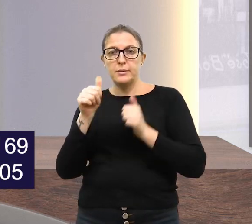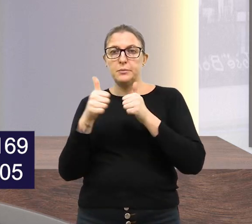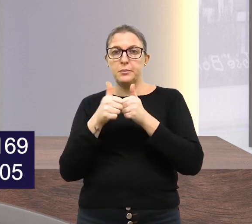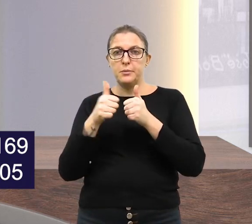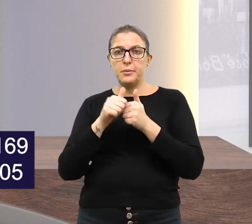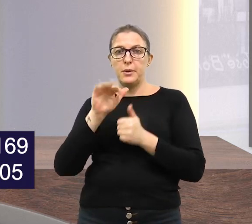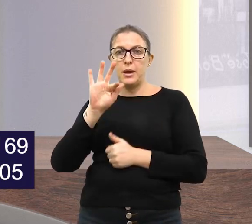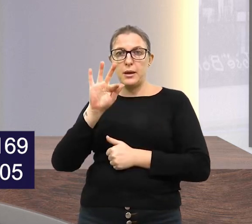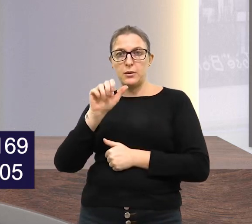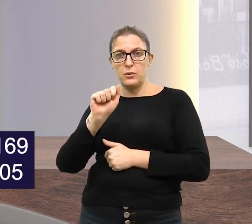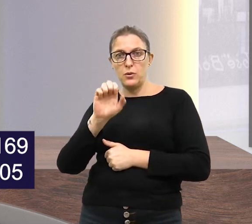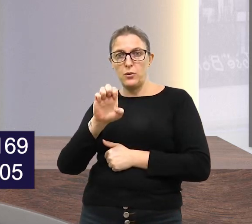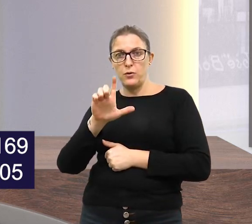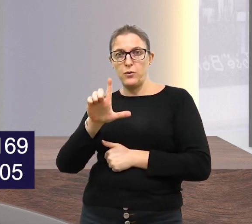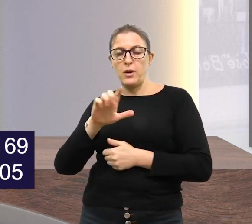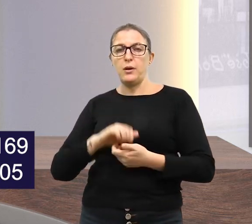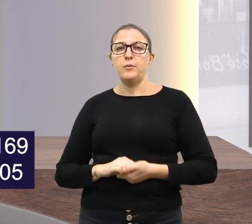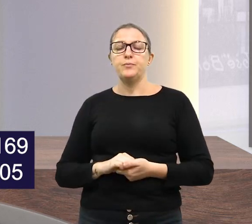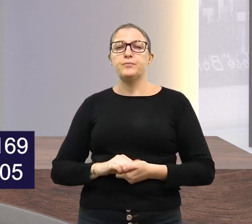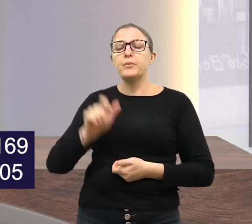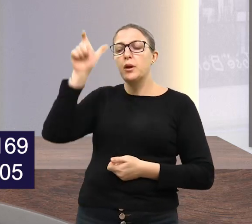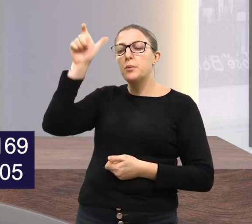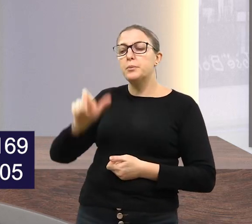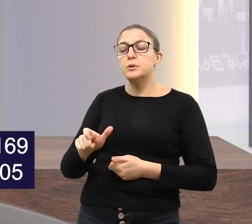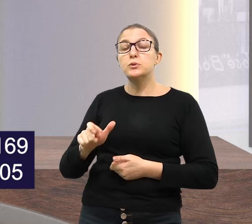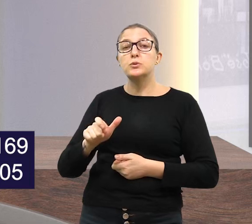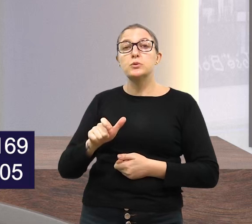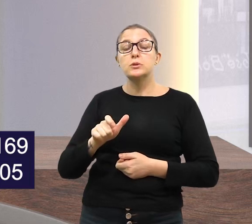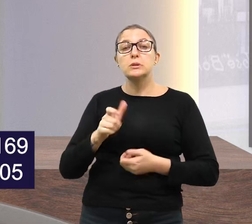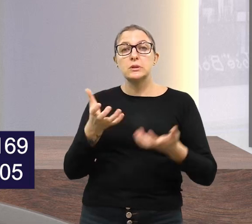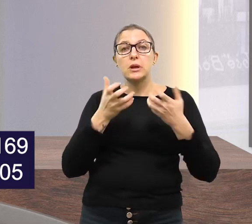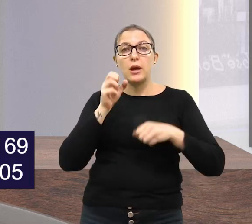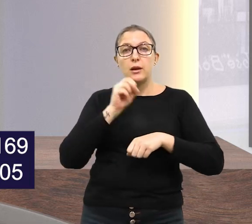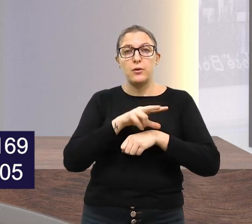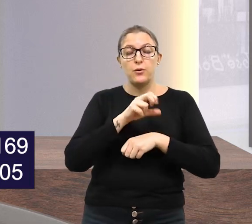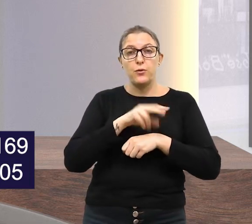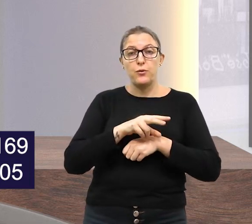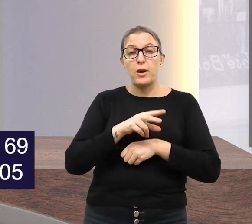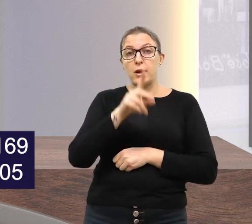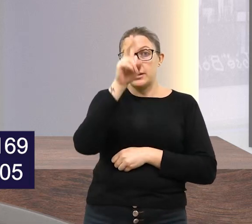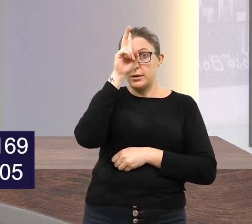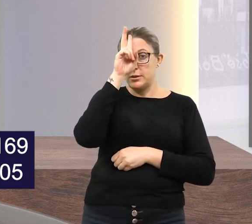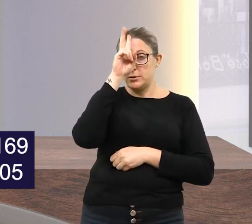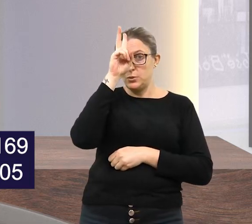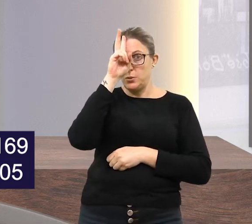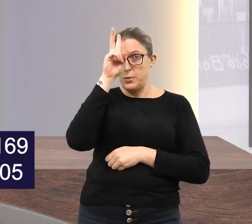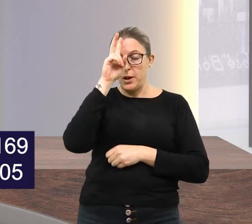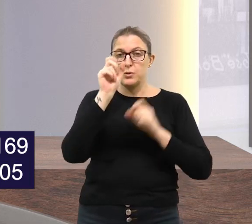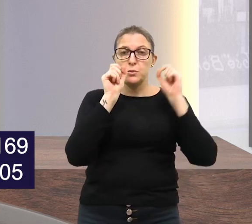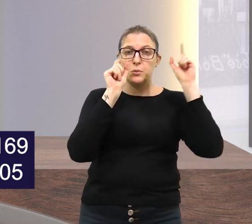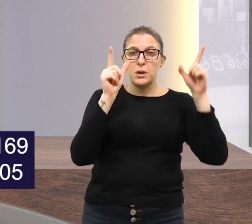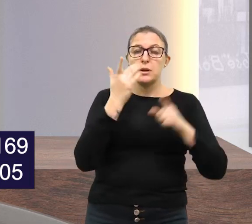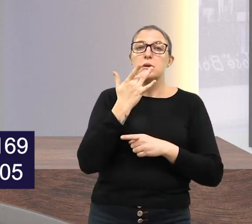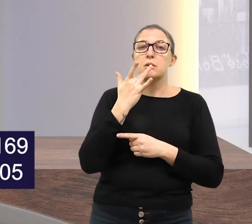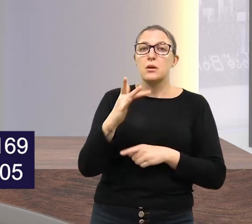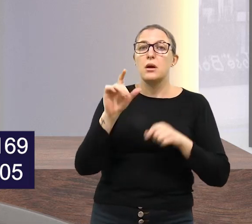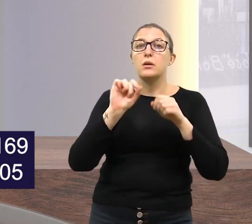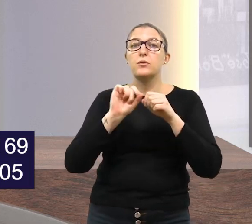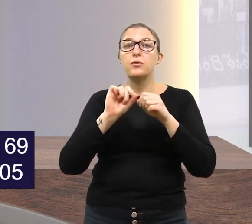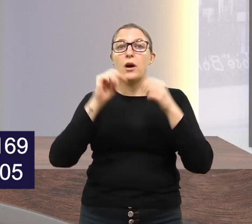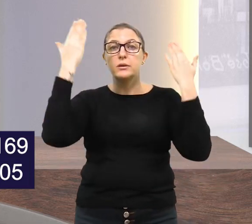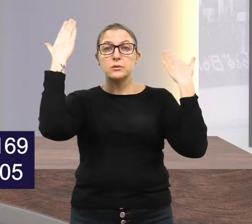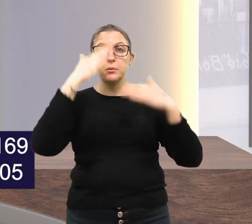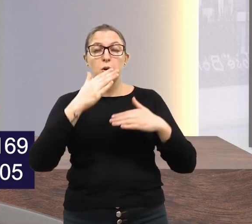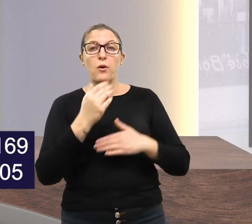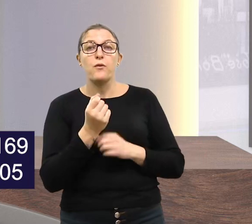Fael. Candidatos às vagas de Ensino Médio, Matutino e Vespertino realizam a prova no período da manhã,